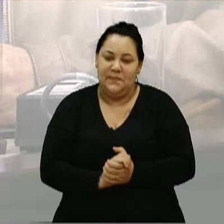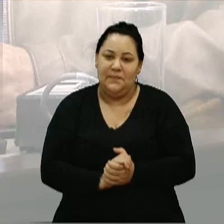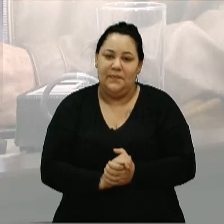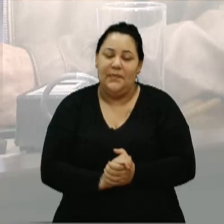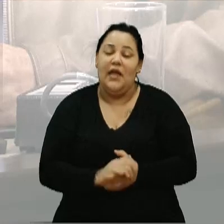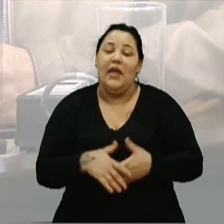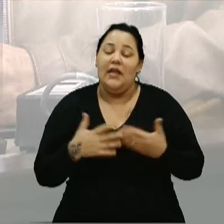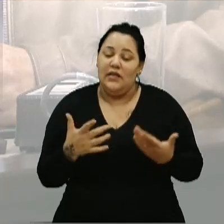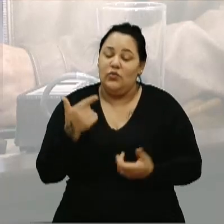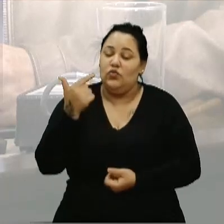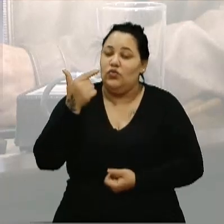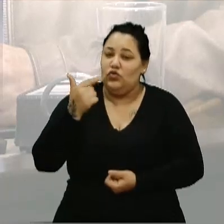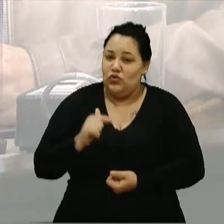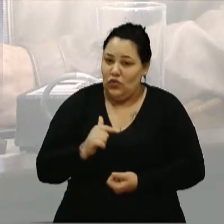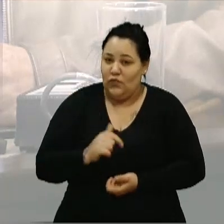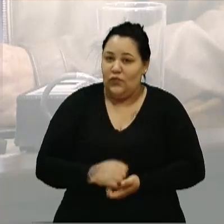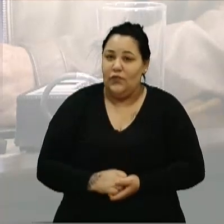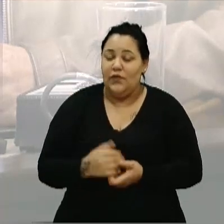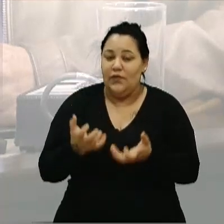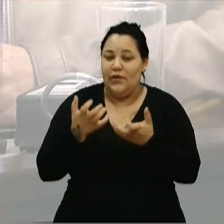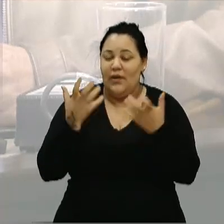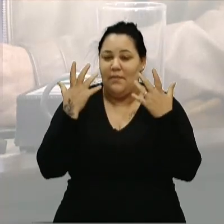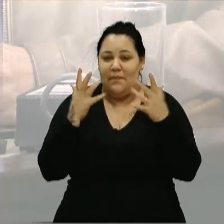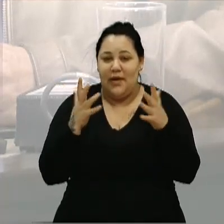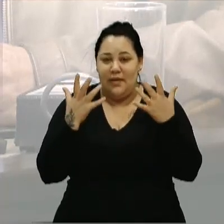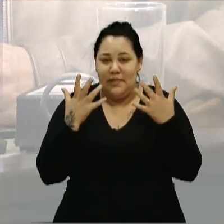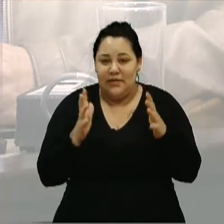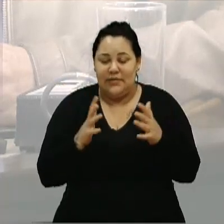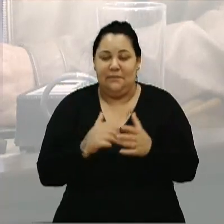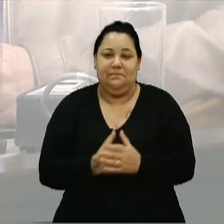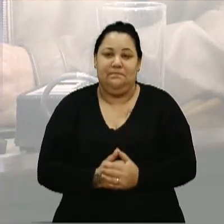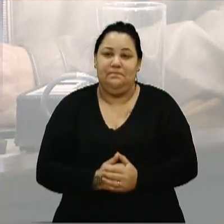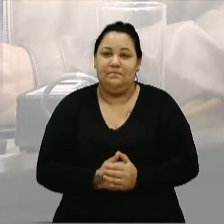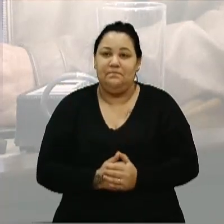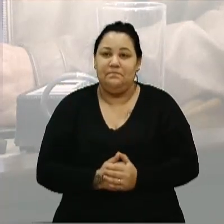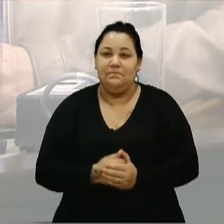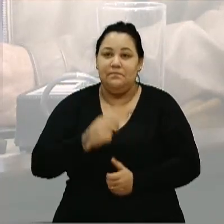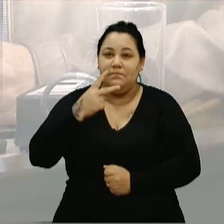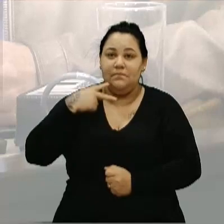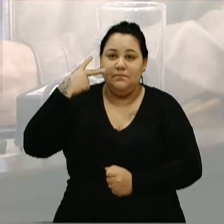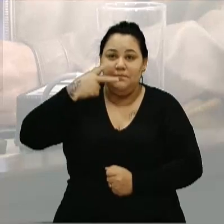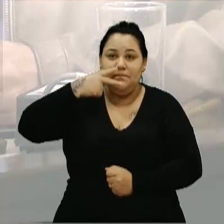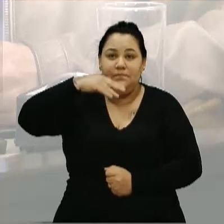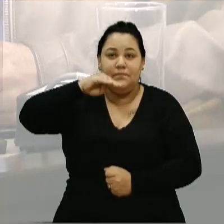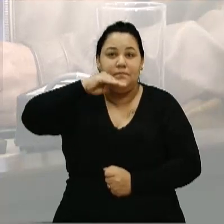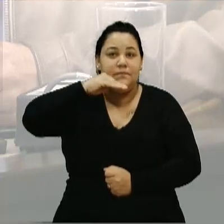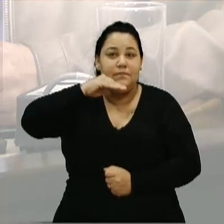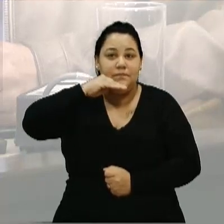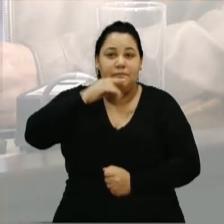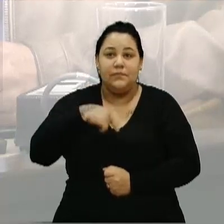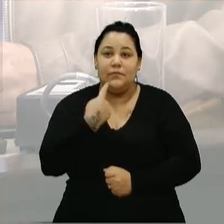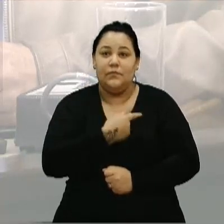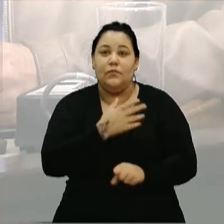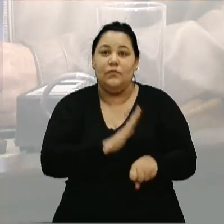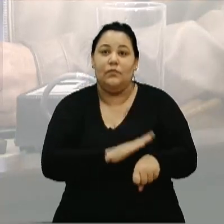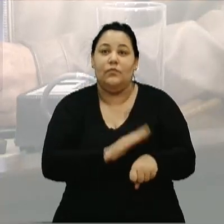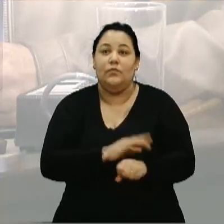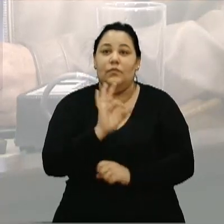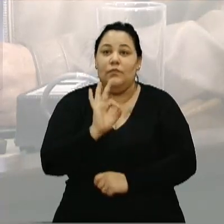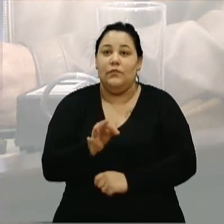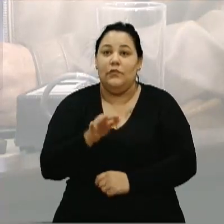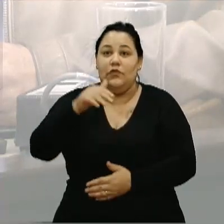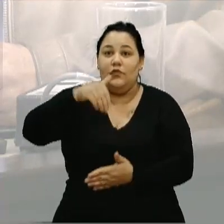mais uma vez, gostaria, então, de parabenizar o vereador Bortola e estaremos, no momento oportuno, votando